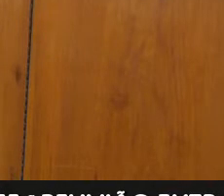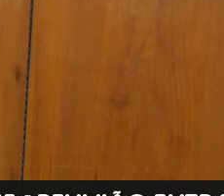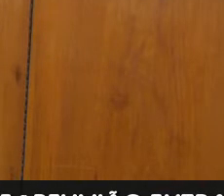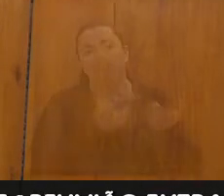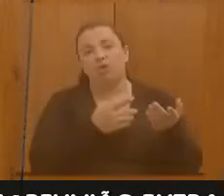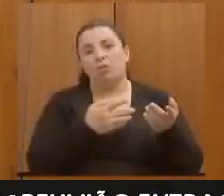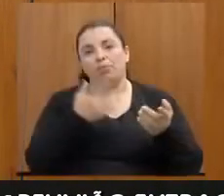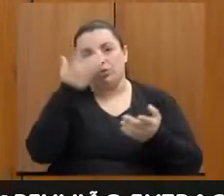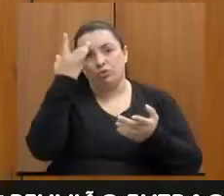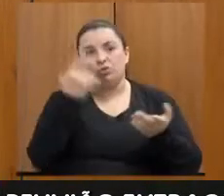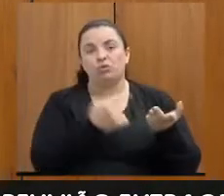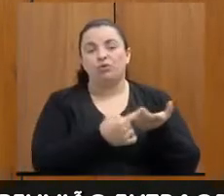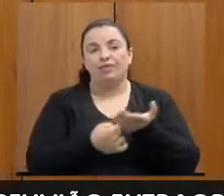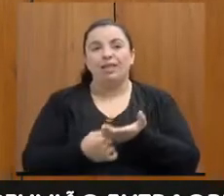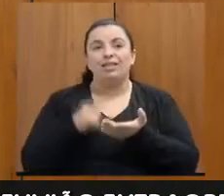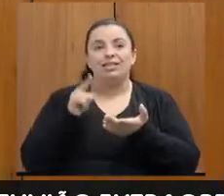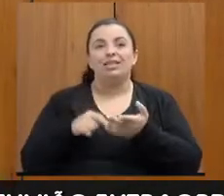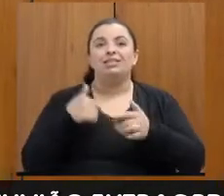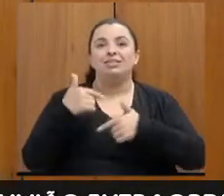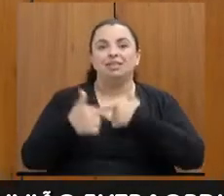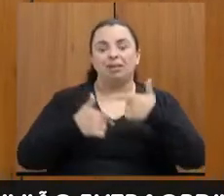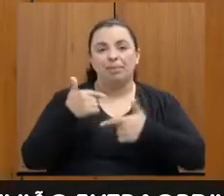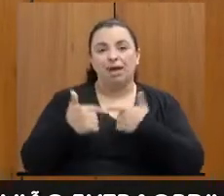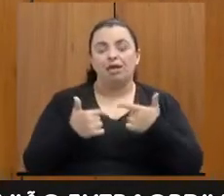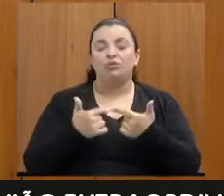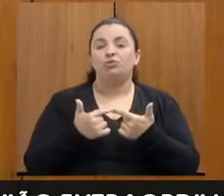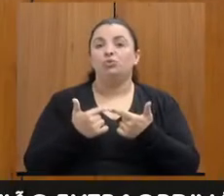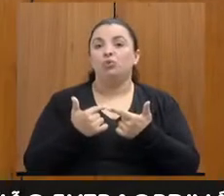Fiscaliza Mais é o debate,